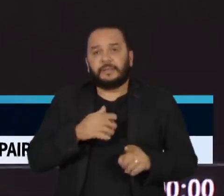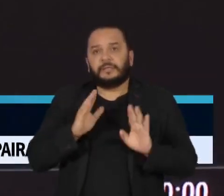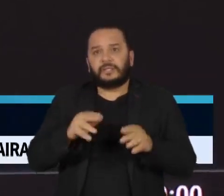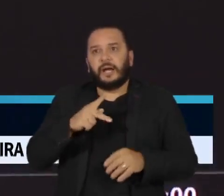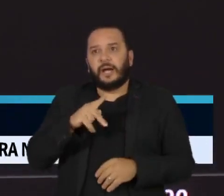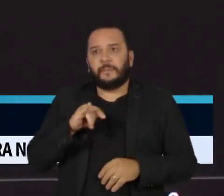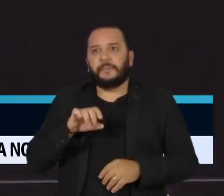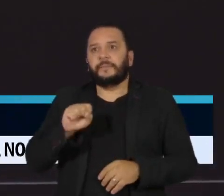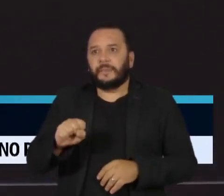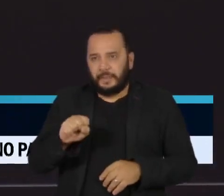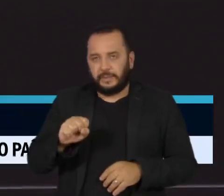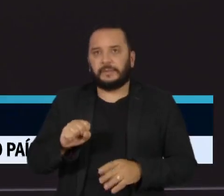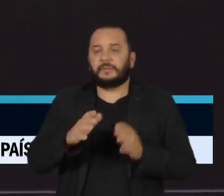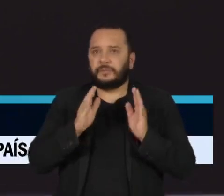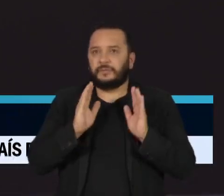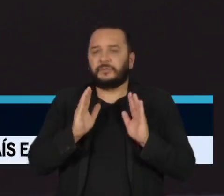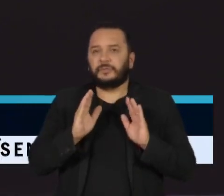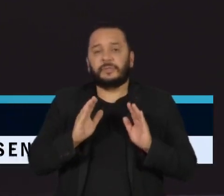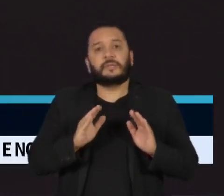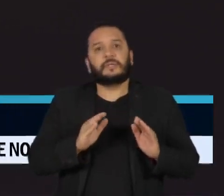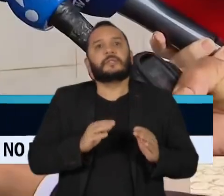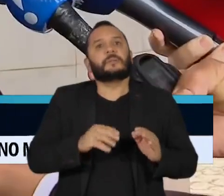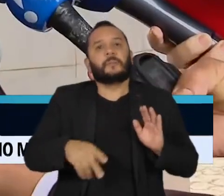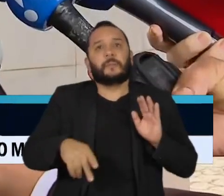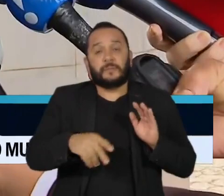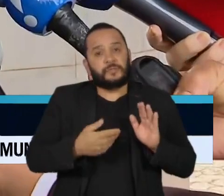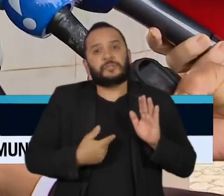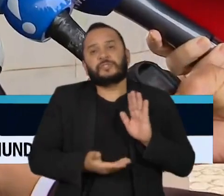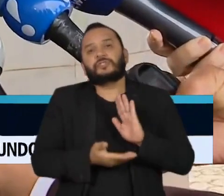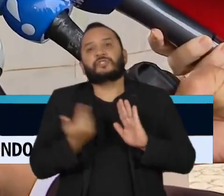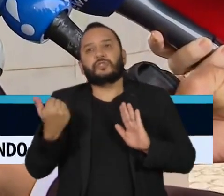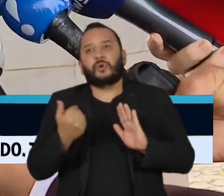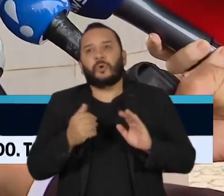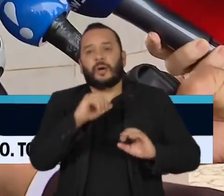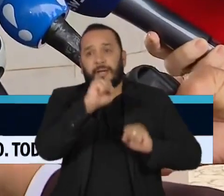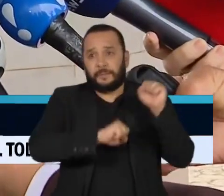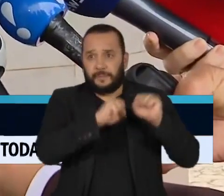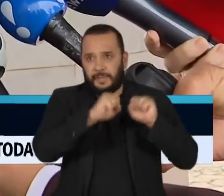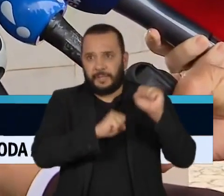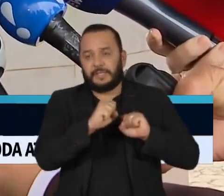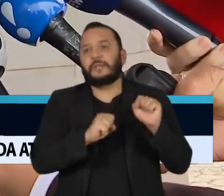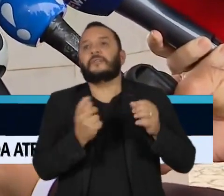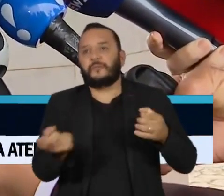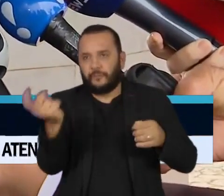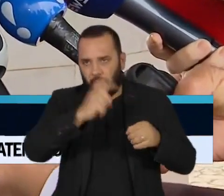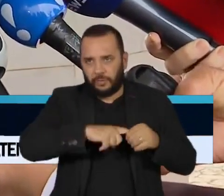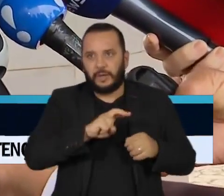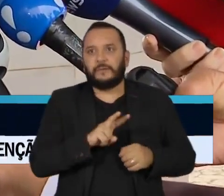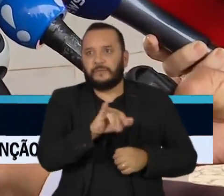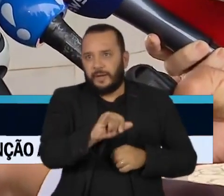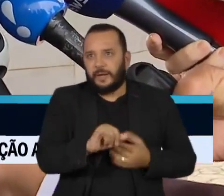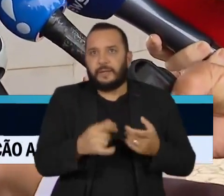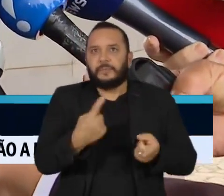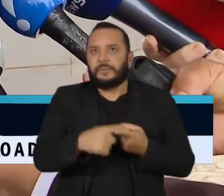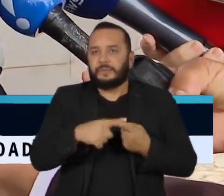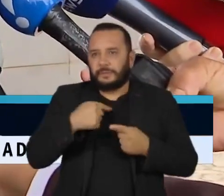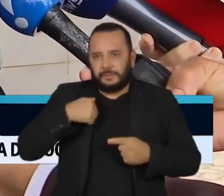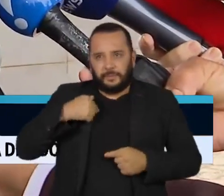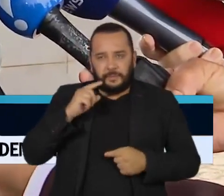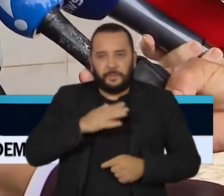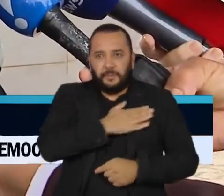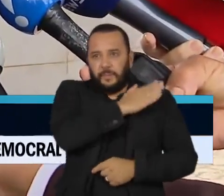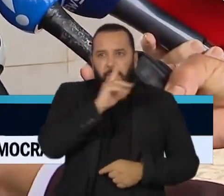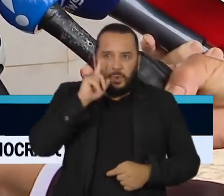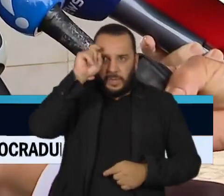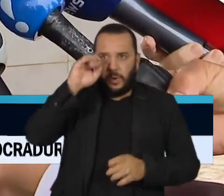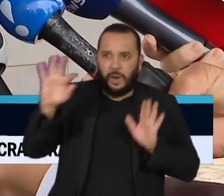Piscofins sobre receitas de grandes empresas. Medida assinada pelo ex-vice-presidente Hamilton Mourão no apagar